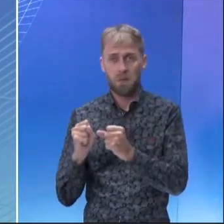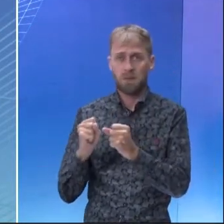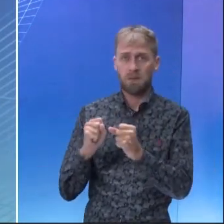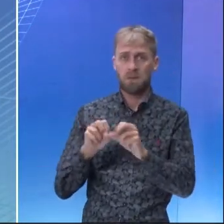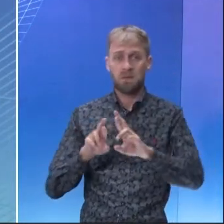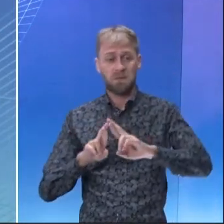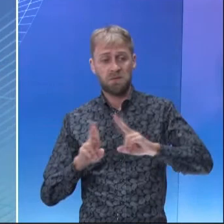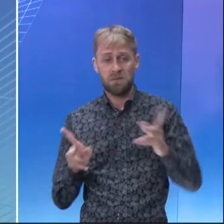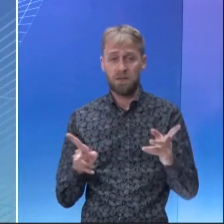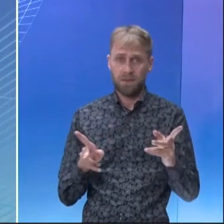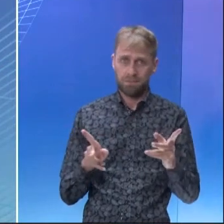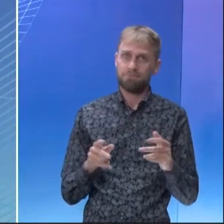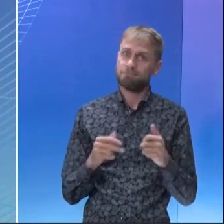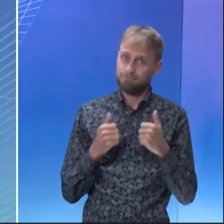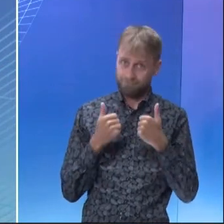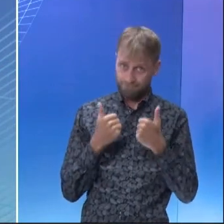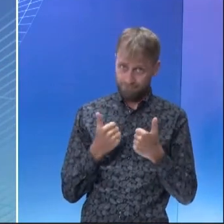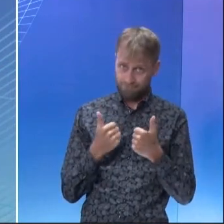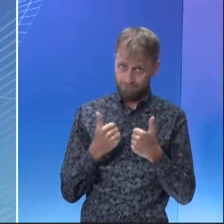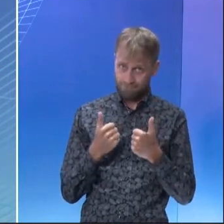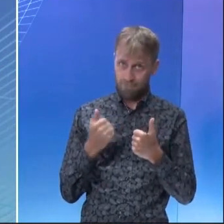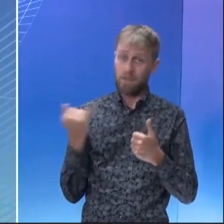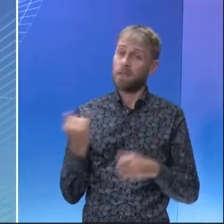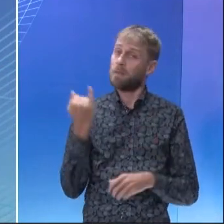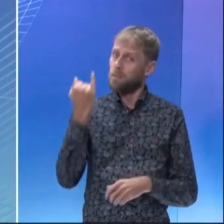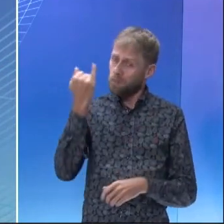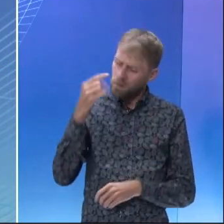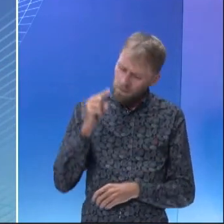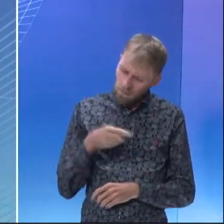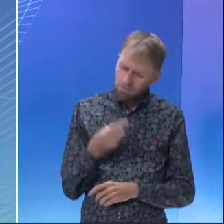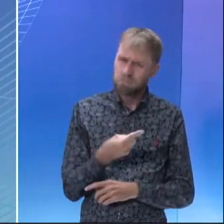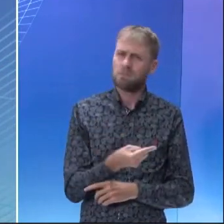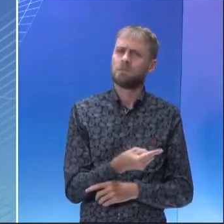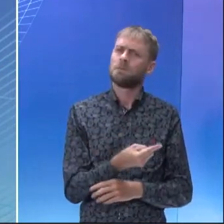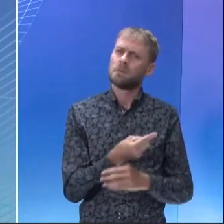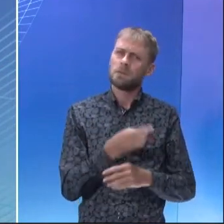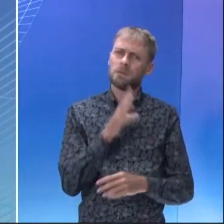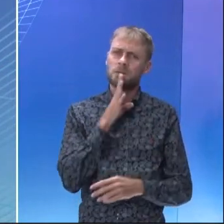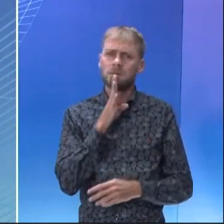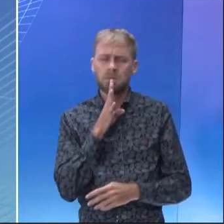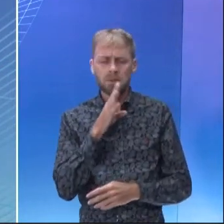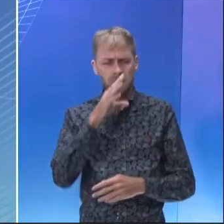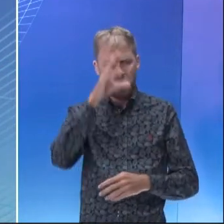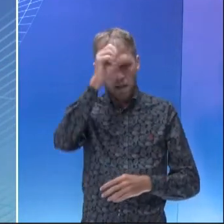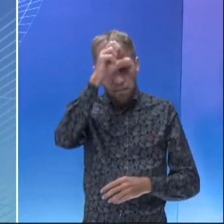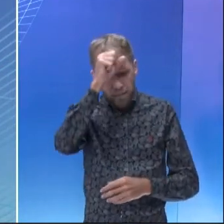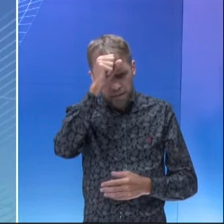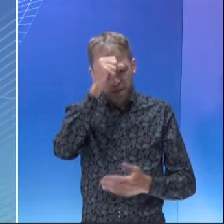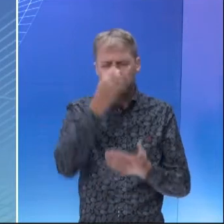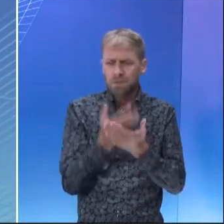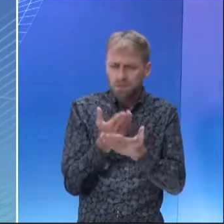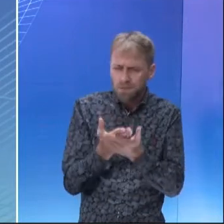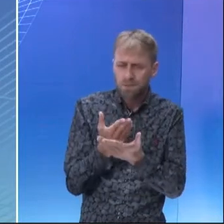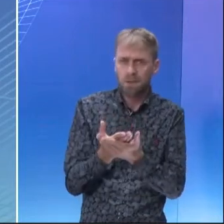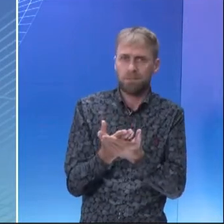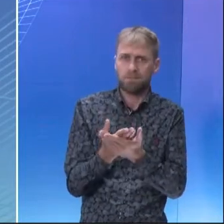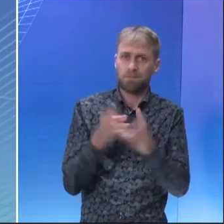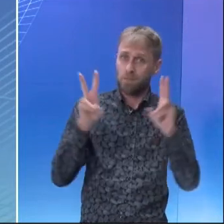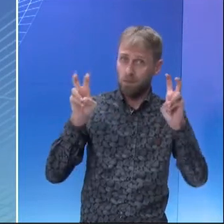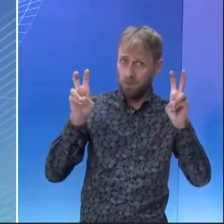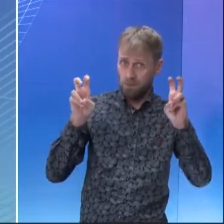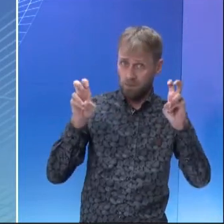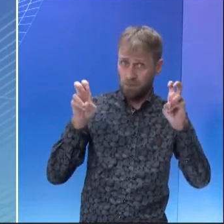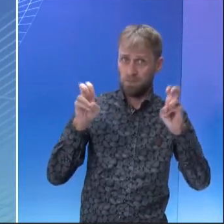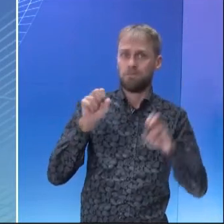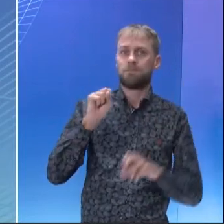com uma abordagem diferente. Então é importante que vocês se aprofundem no conhecimento que é evocado na questão.